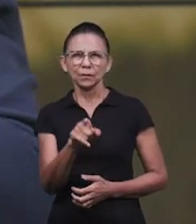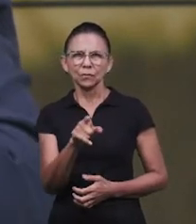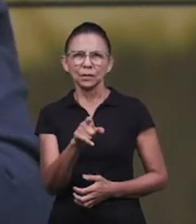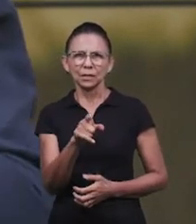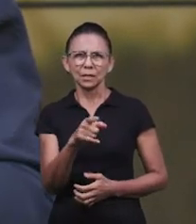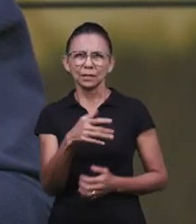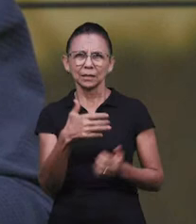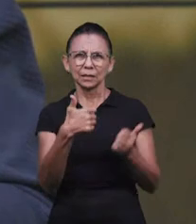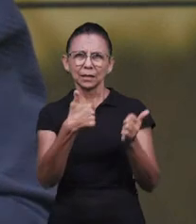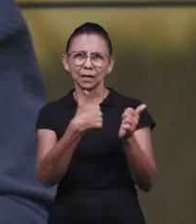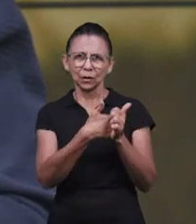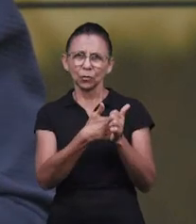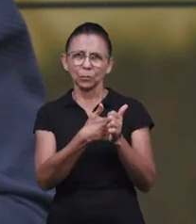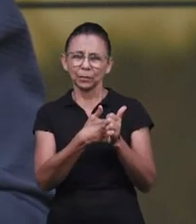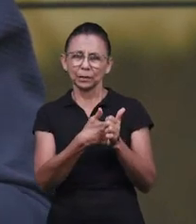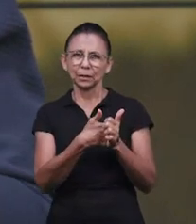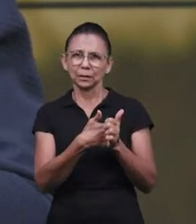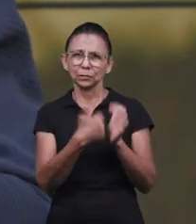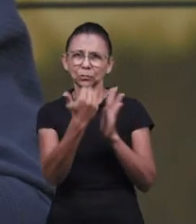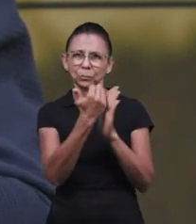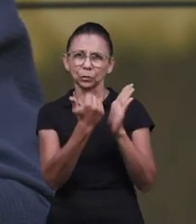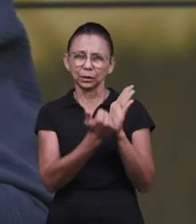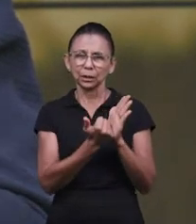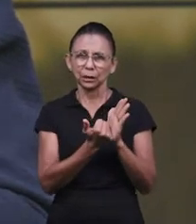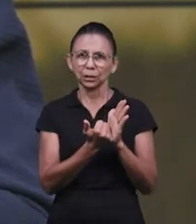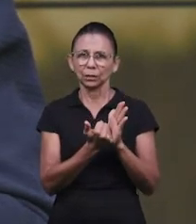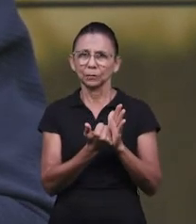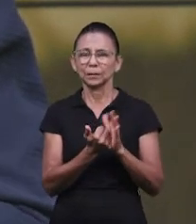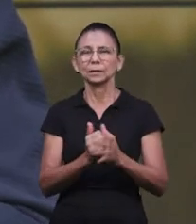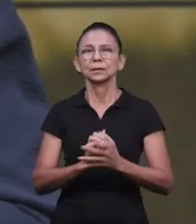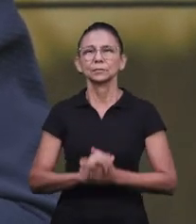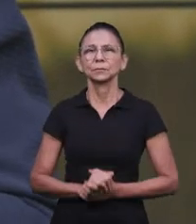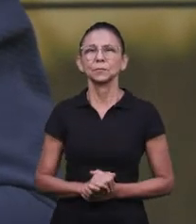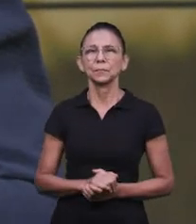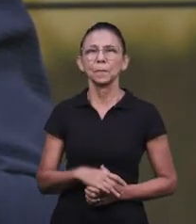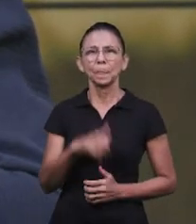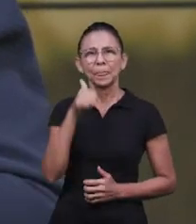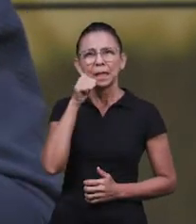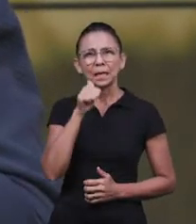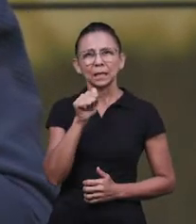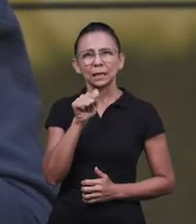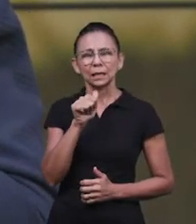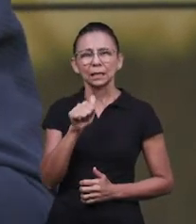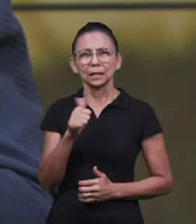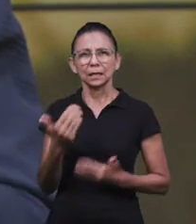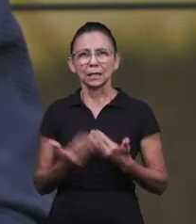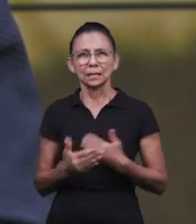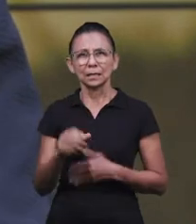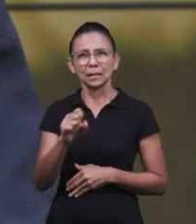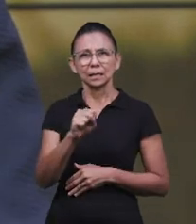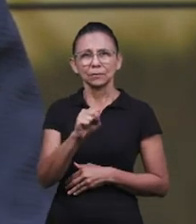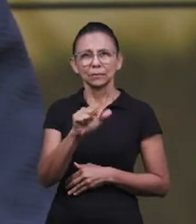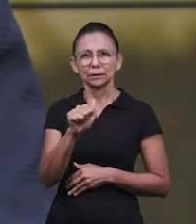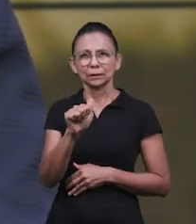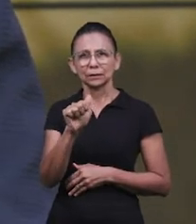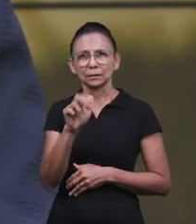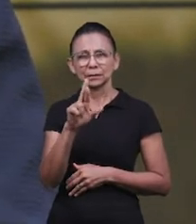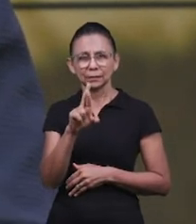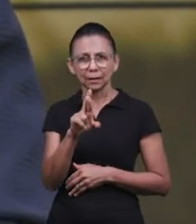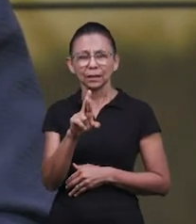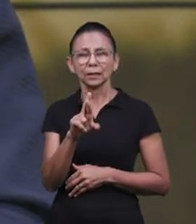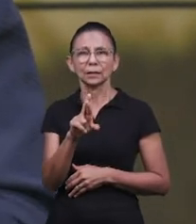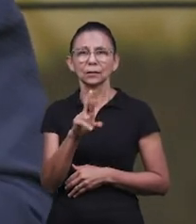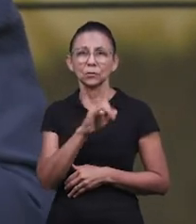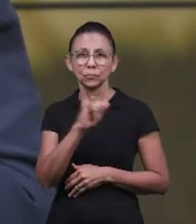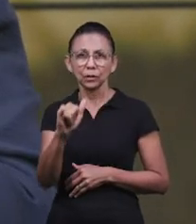seguinte, você vem acompanhando uma sequência onde a nossa irmã Sara Gueiros Dodi, ela está trazendo alguns temas ligados